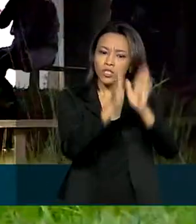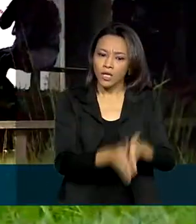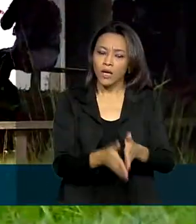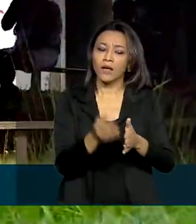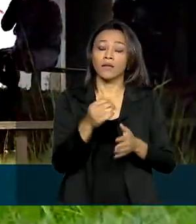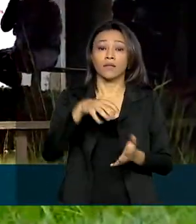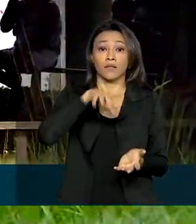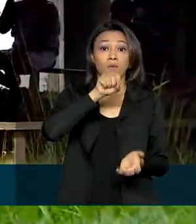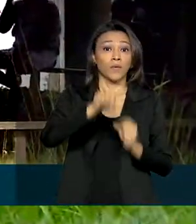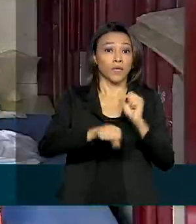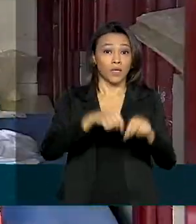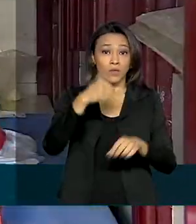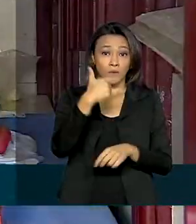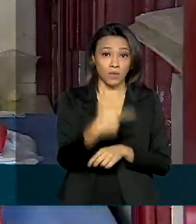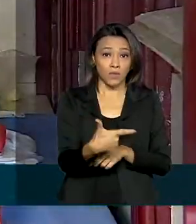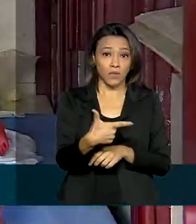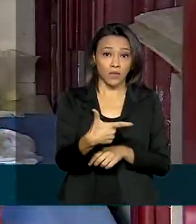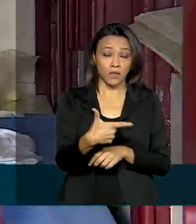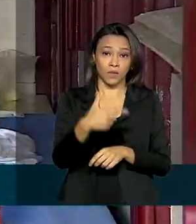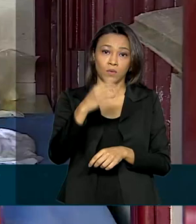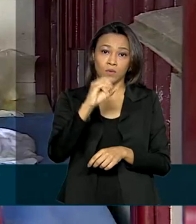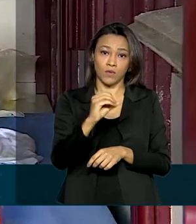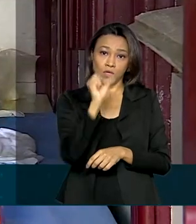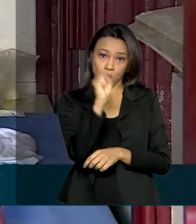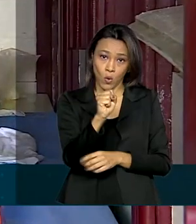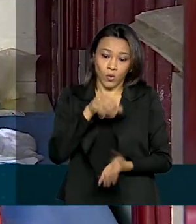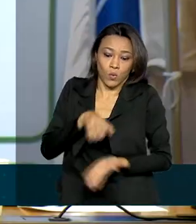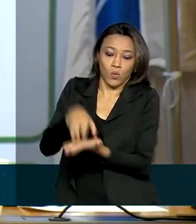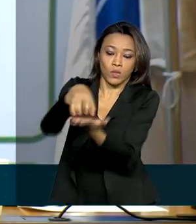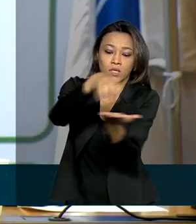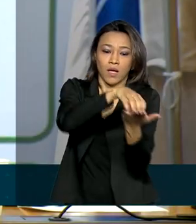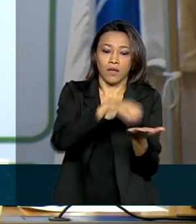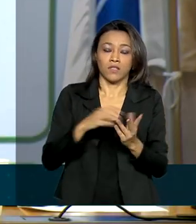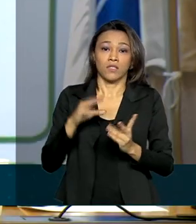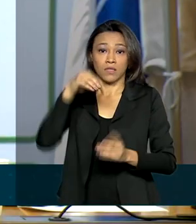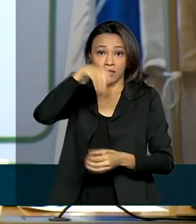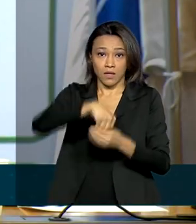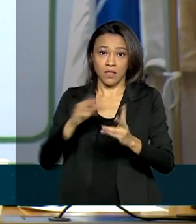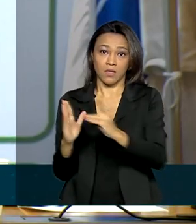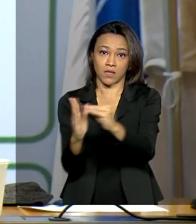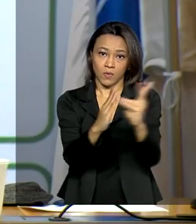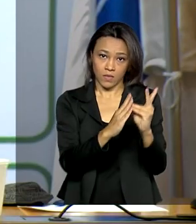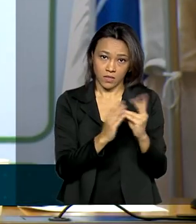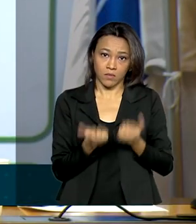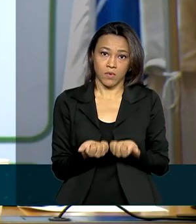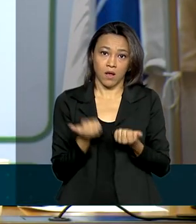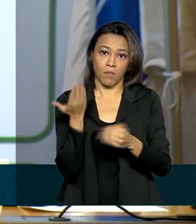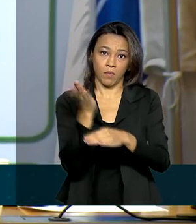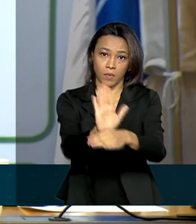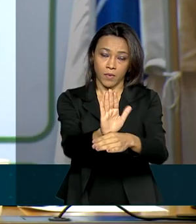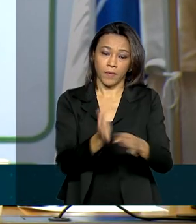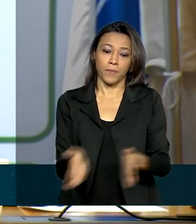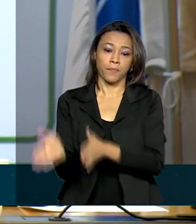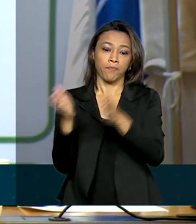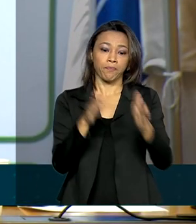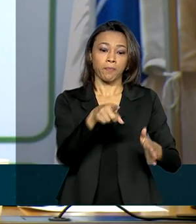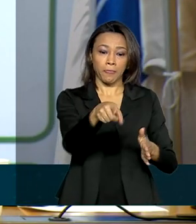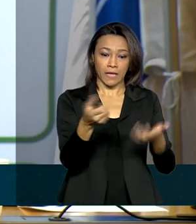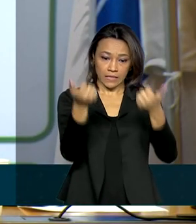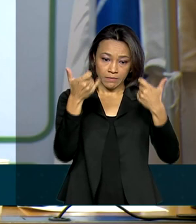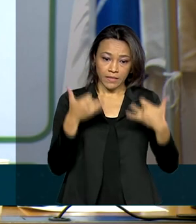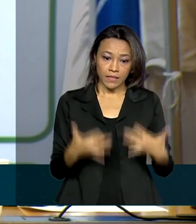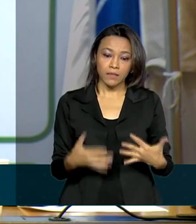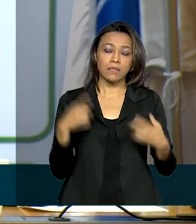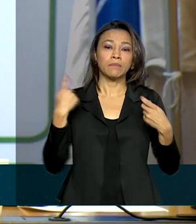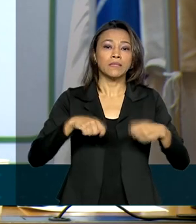208 unidades de atenção primária nas aldeias. Essa estratégia prevê, na realidade, um suporte